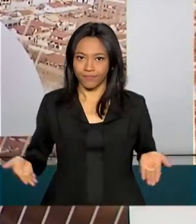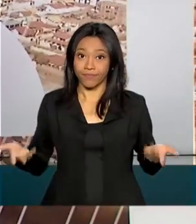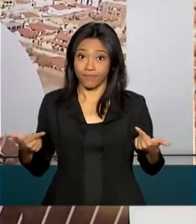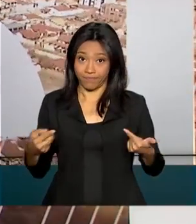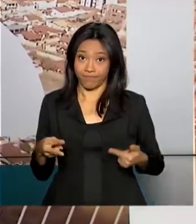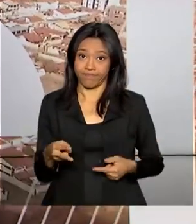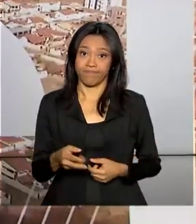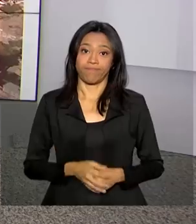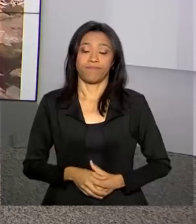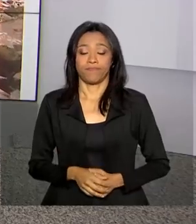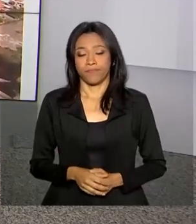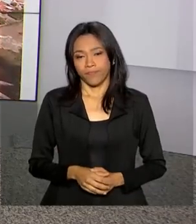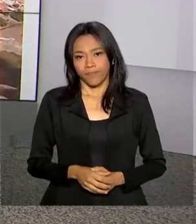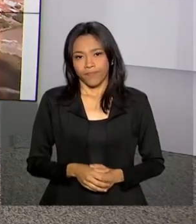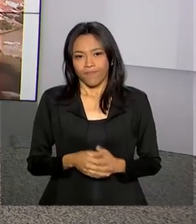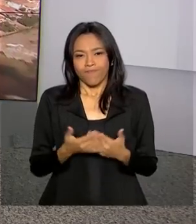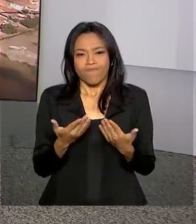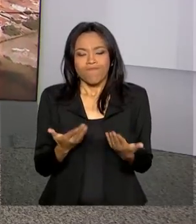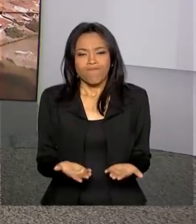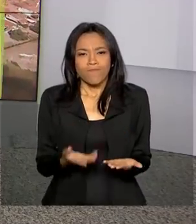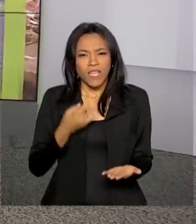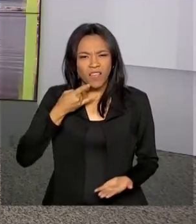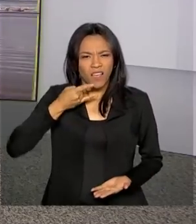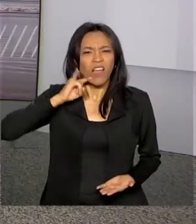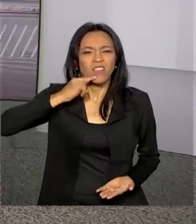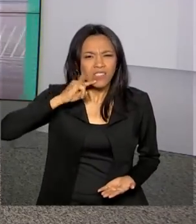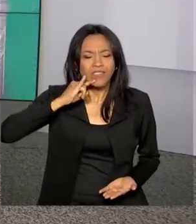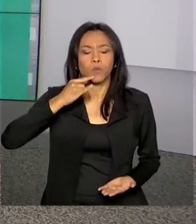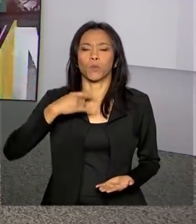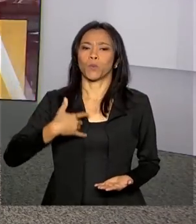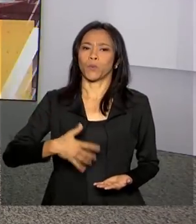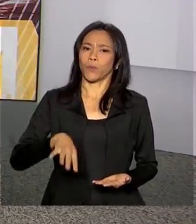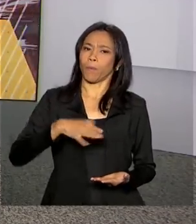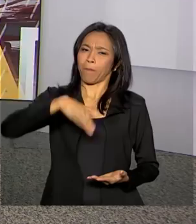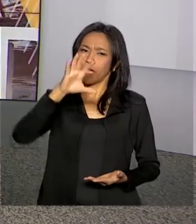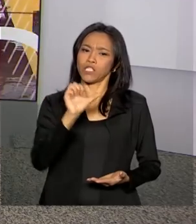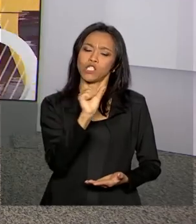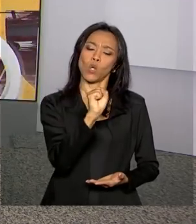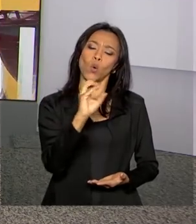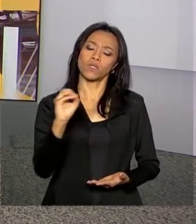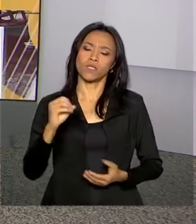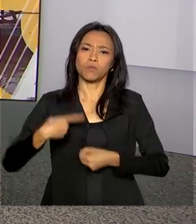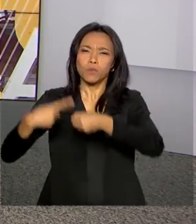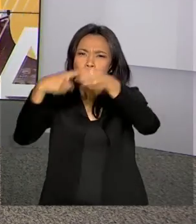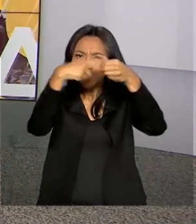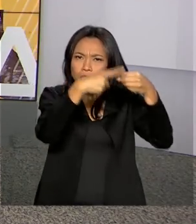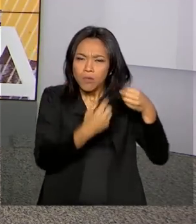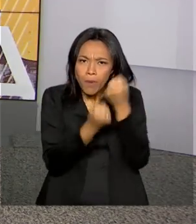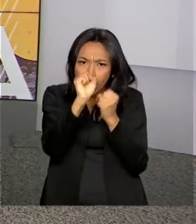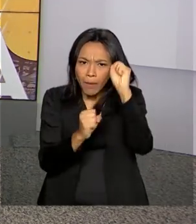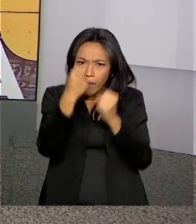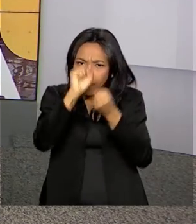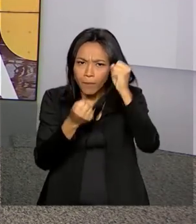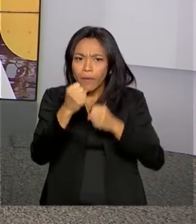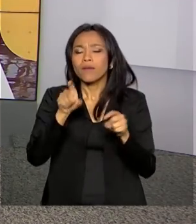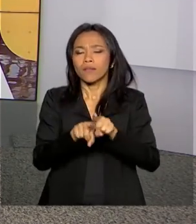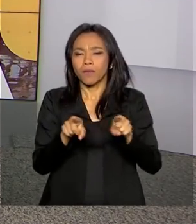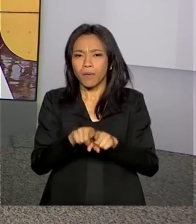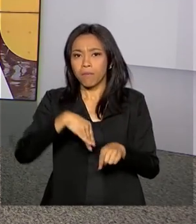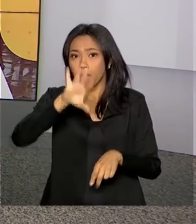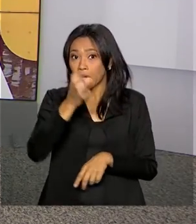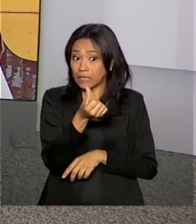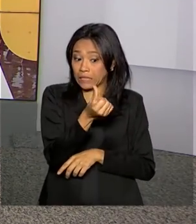na sua tela. A cachaça é produzida em mais de 800 municípios brasileiros e gera 600 mil empregos.